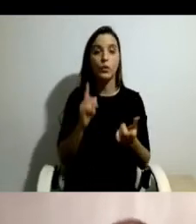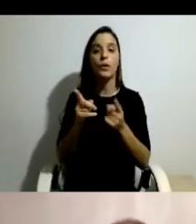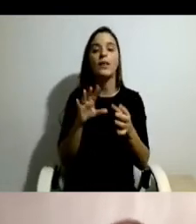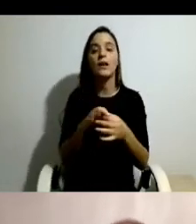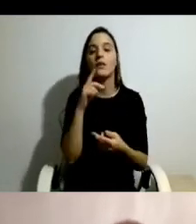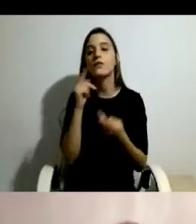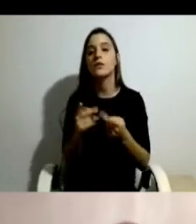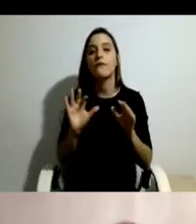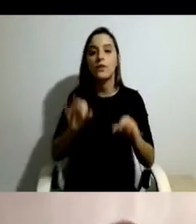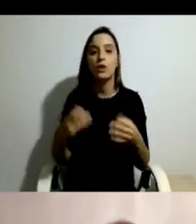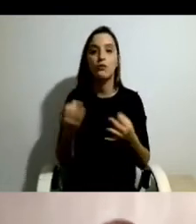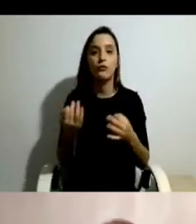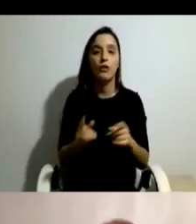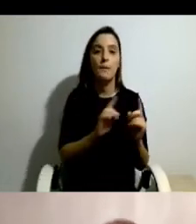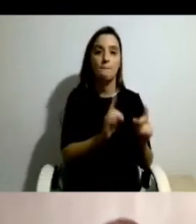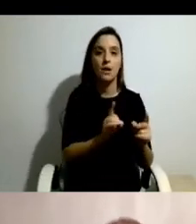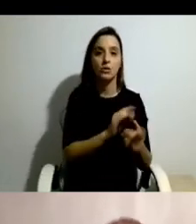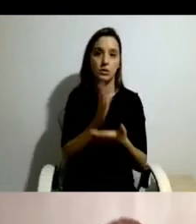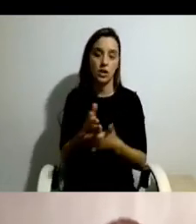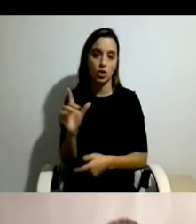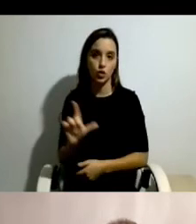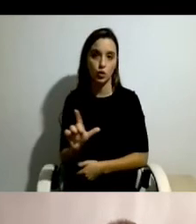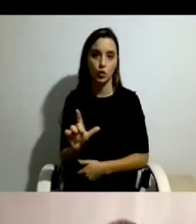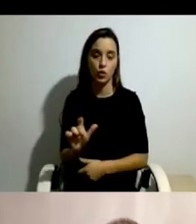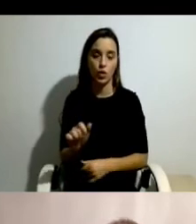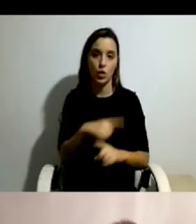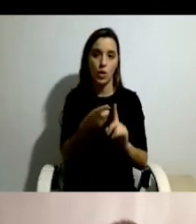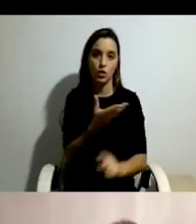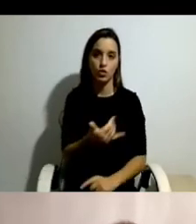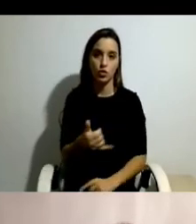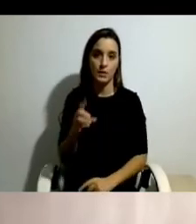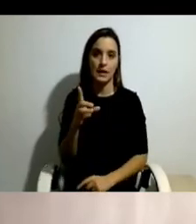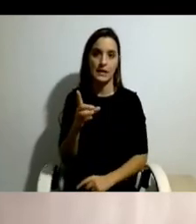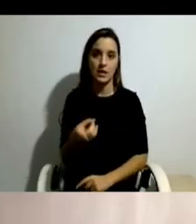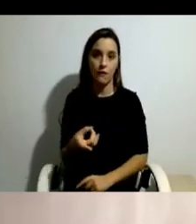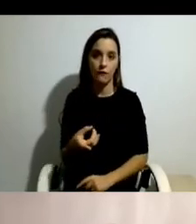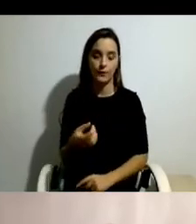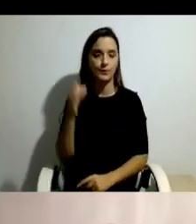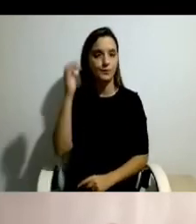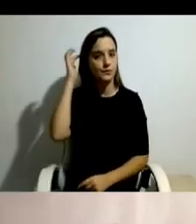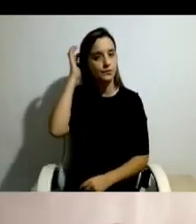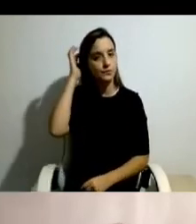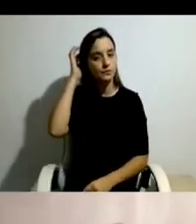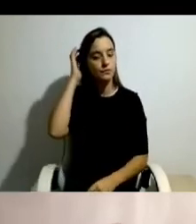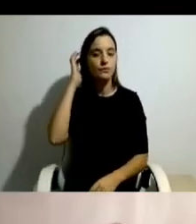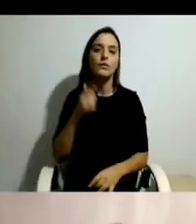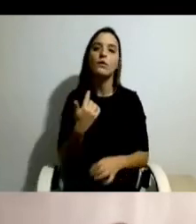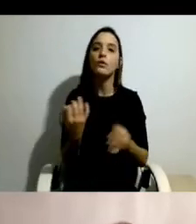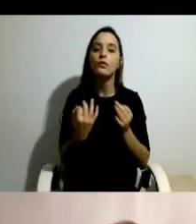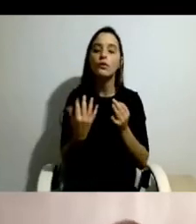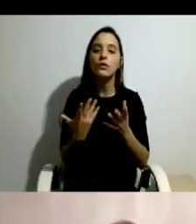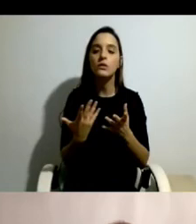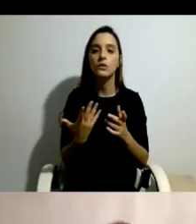decorreu entre março e julho de 2019. Nós entrevistámos as